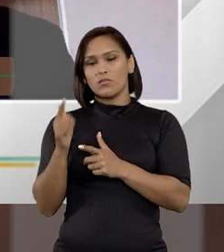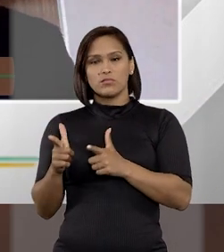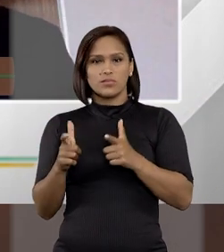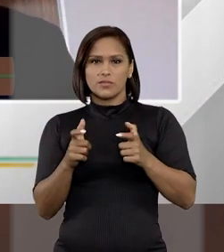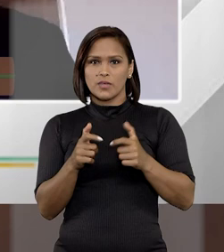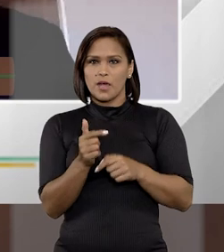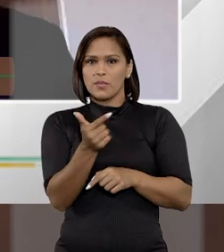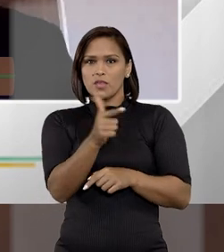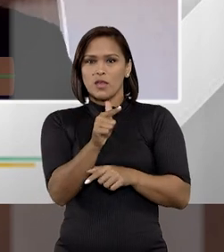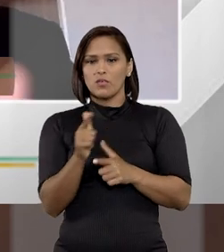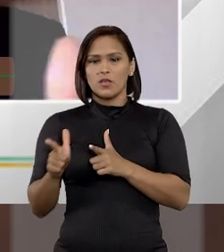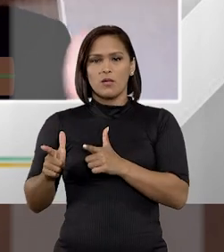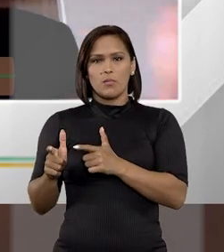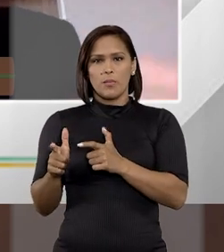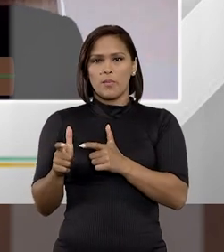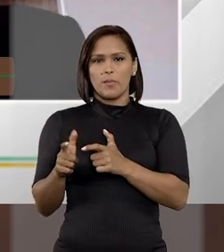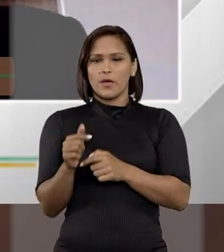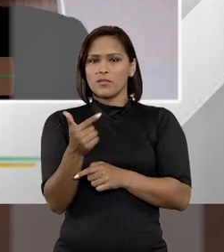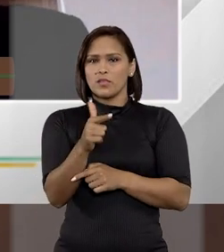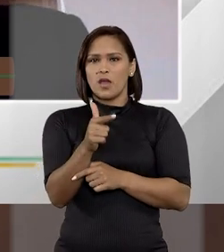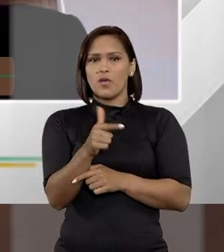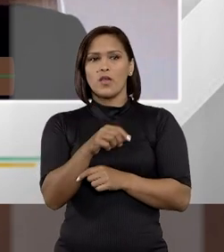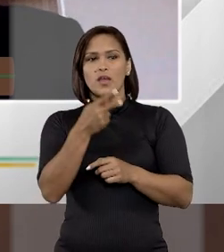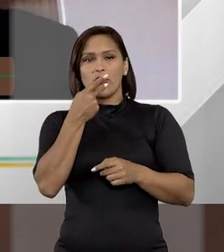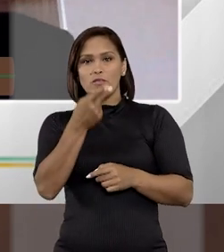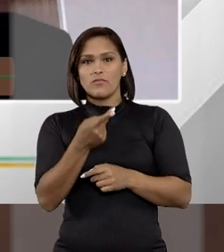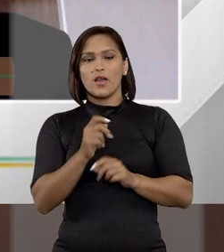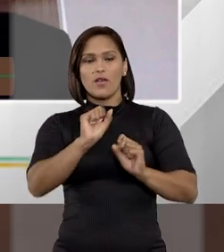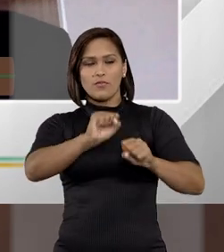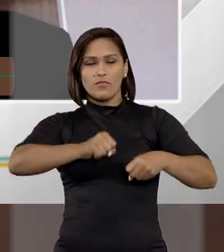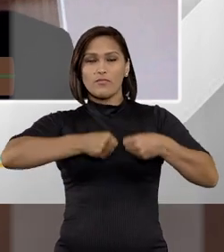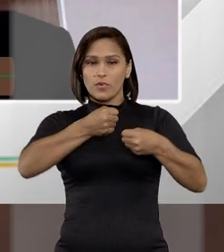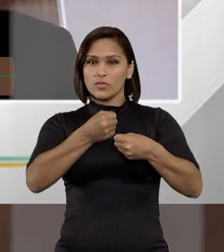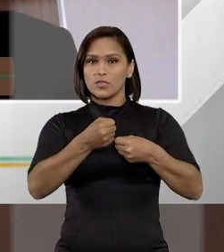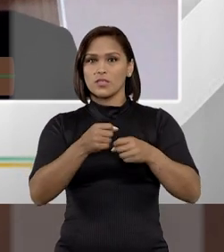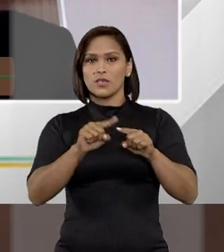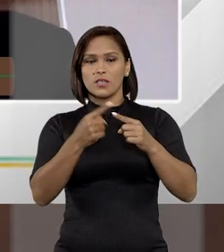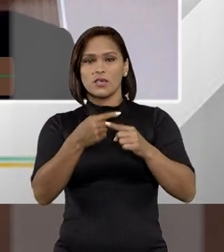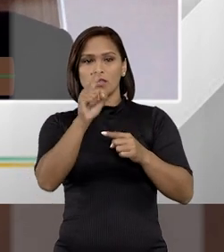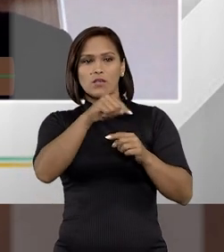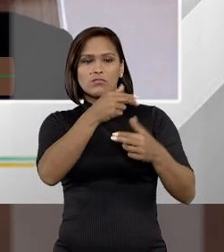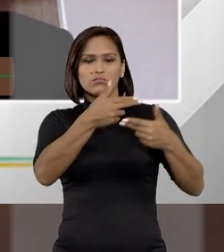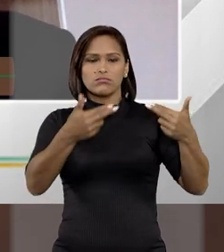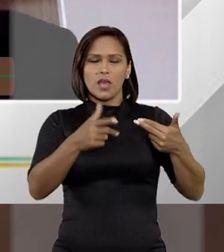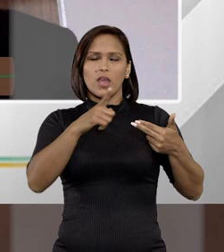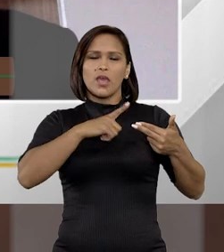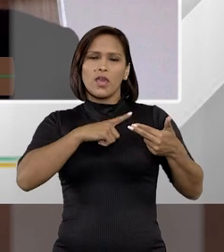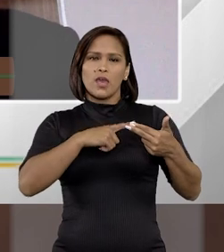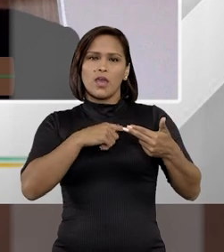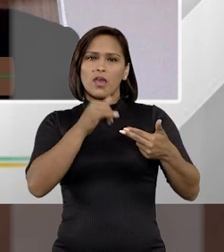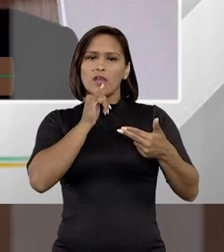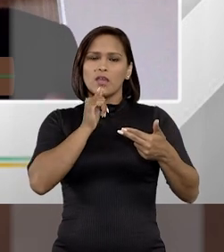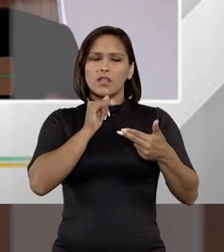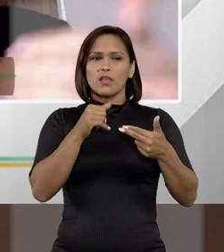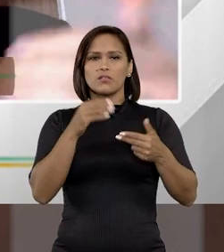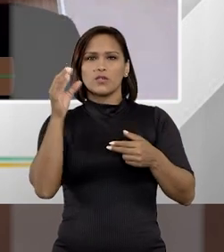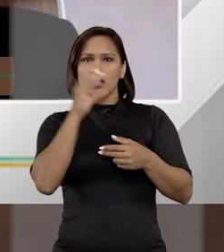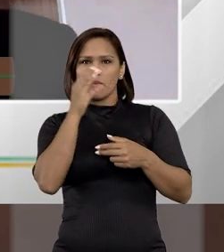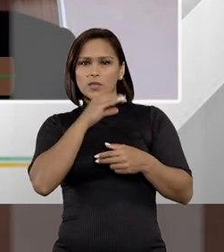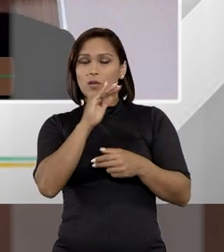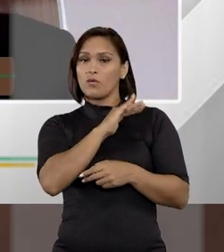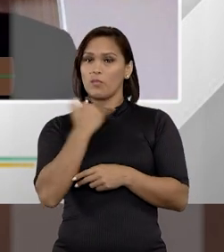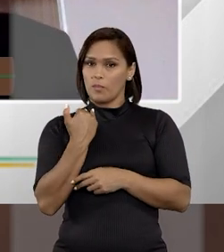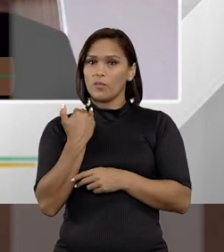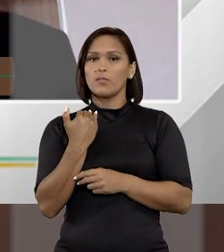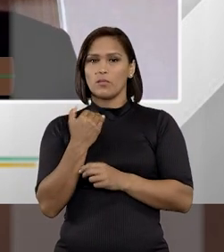apenas arma de fogo, porque a lei não diz que seria arma de fogo, fala, em uso da força letal, então, qualquer mecanismo que tenha aptidão